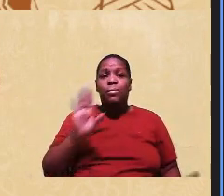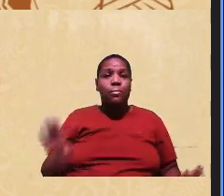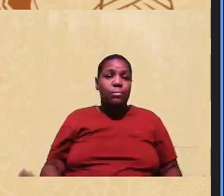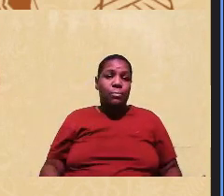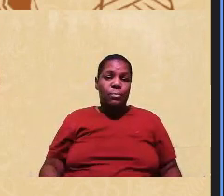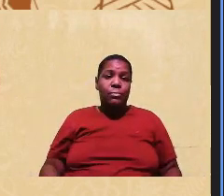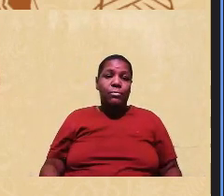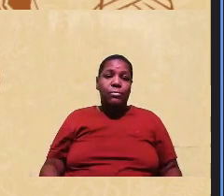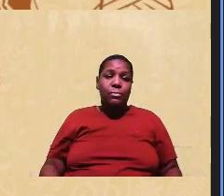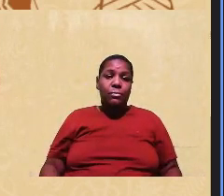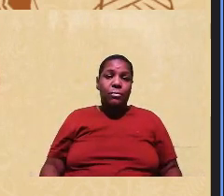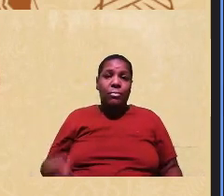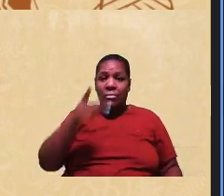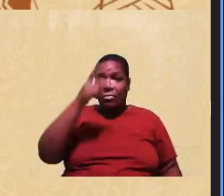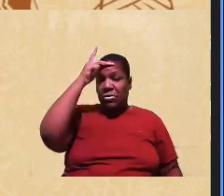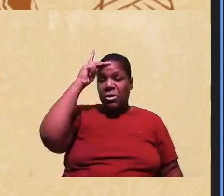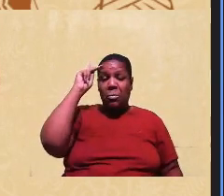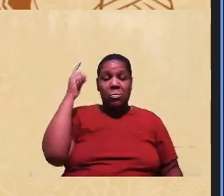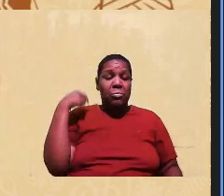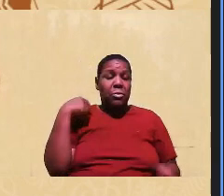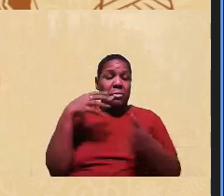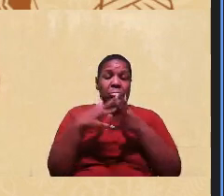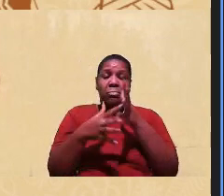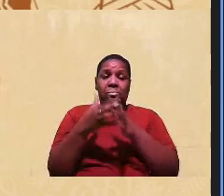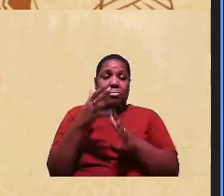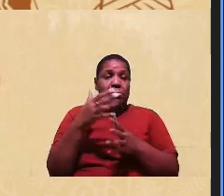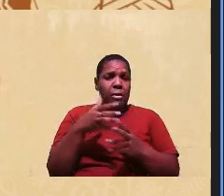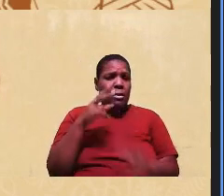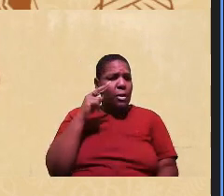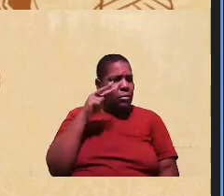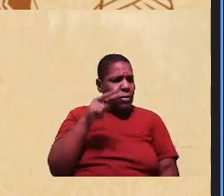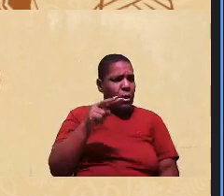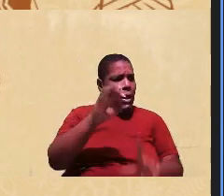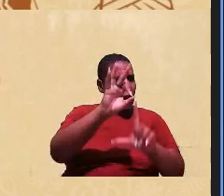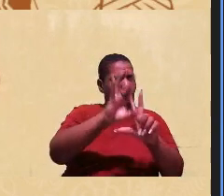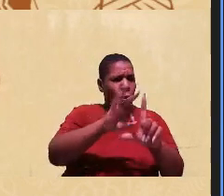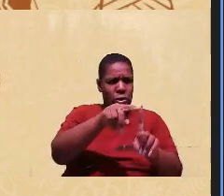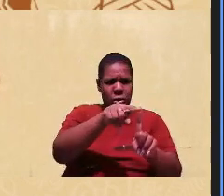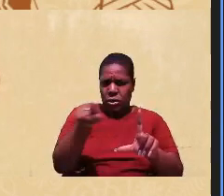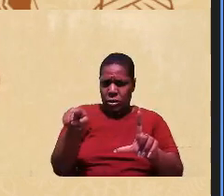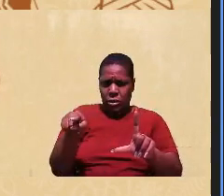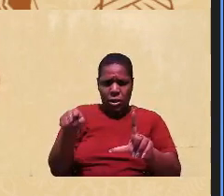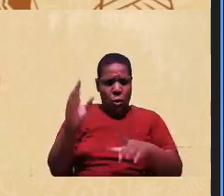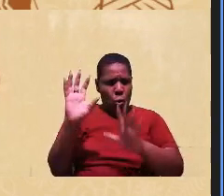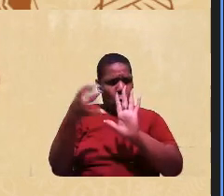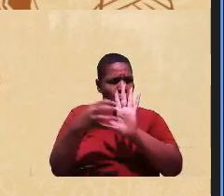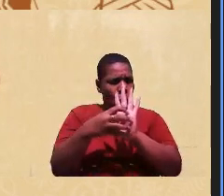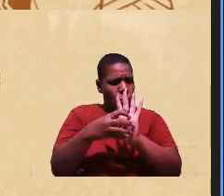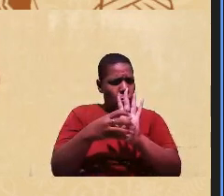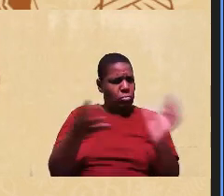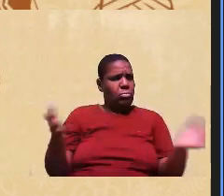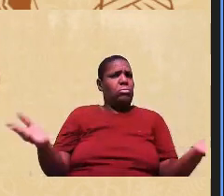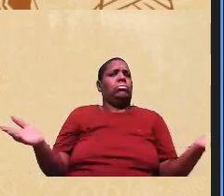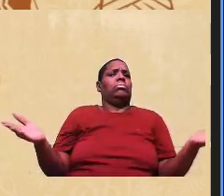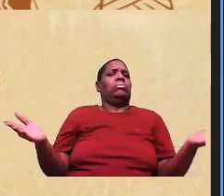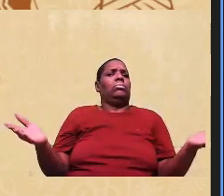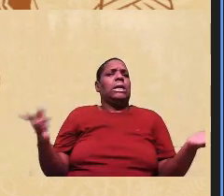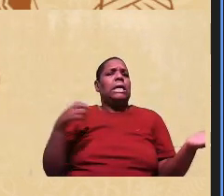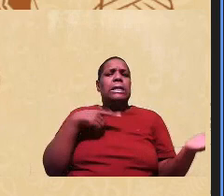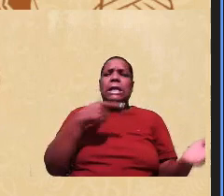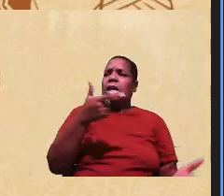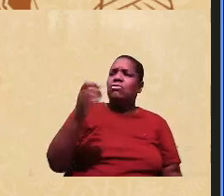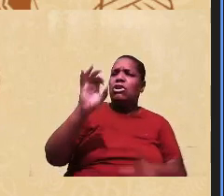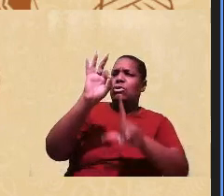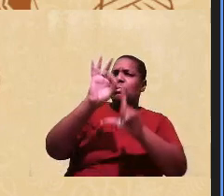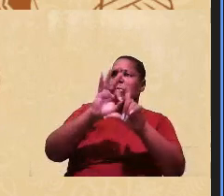As pessoas não estavam incomodadas que não estavam vendo os cotistas nas salas ou nos concursos públicos? Como assim? Tem 20% de cotas e eu